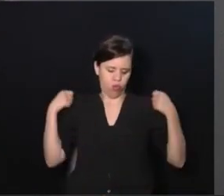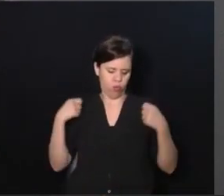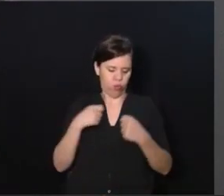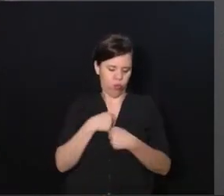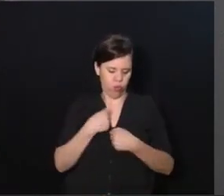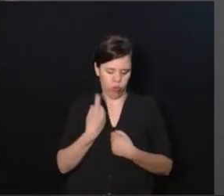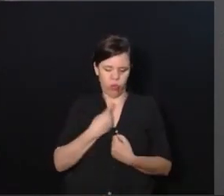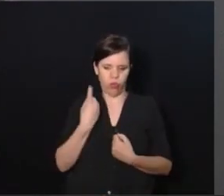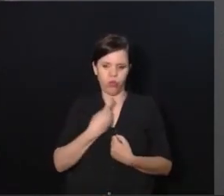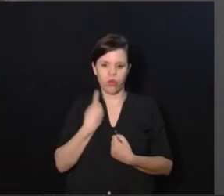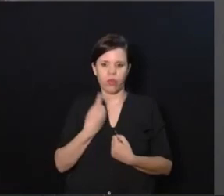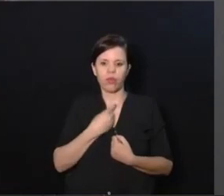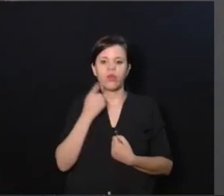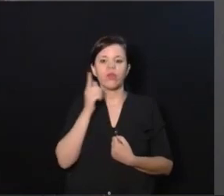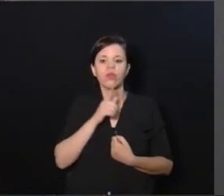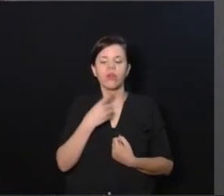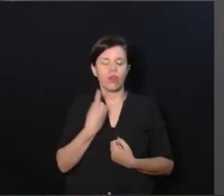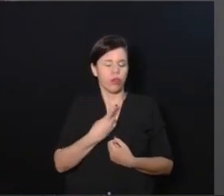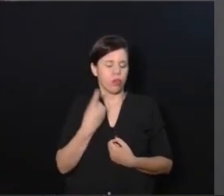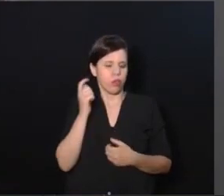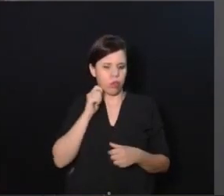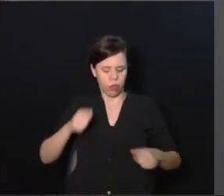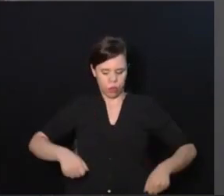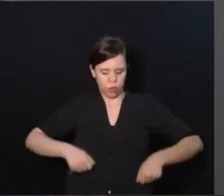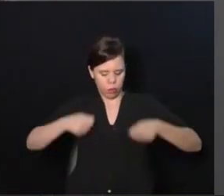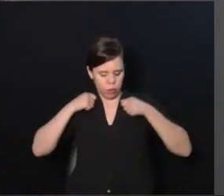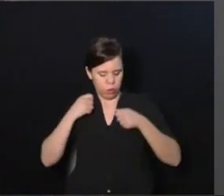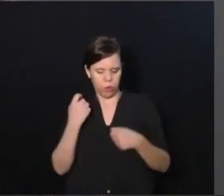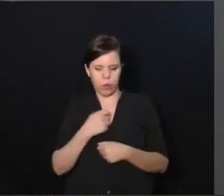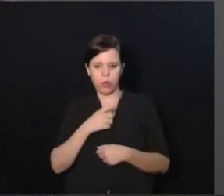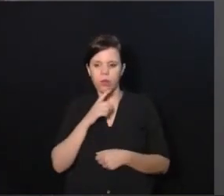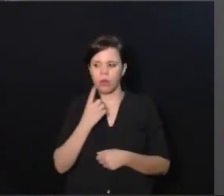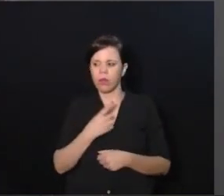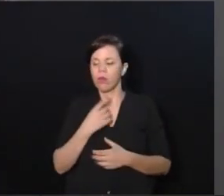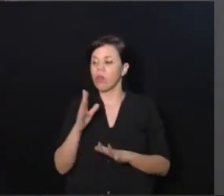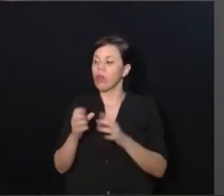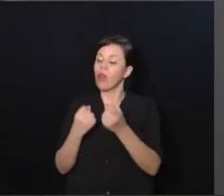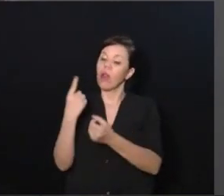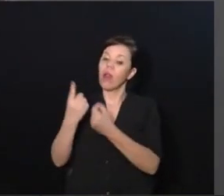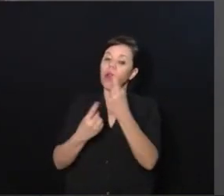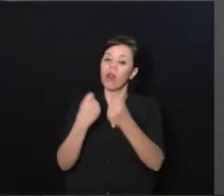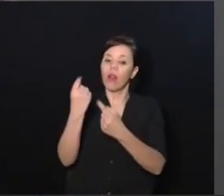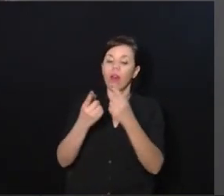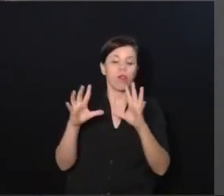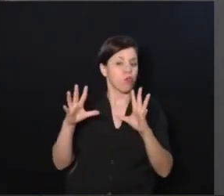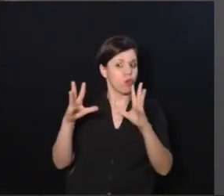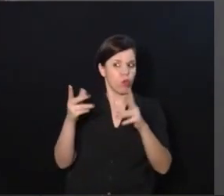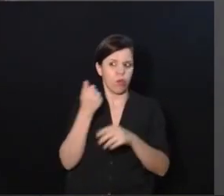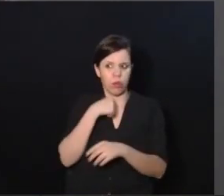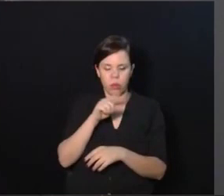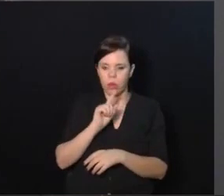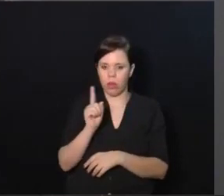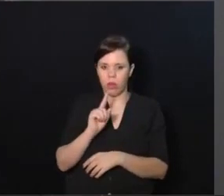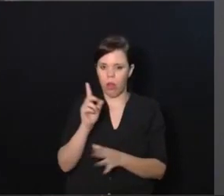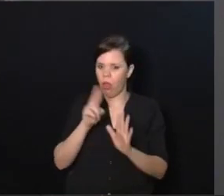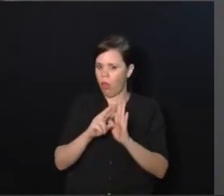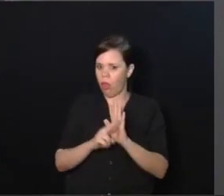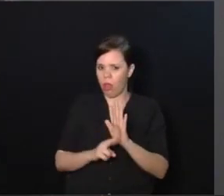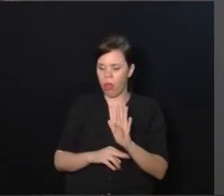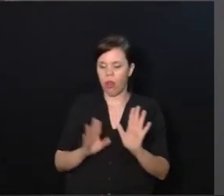Eu fui lá e me arrumei e estou aqui. Mas, assim, as mães, algumas, não todas, eu sei que isso não é regra,